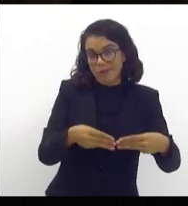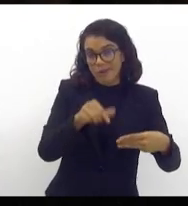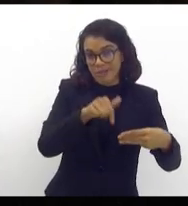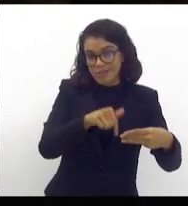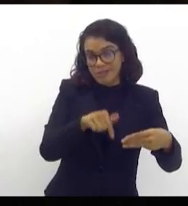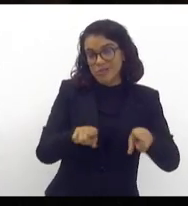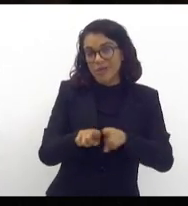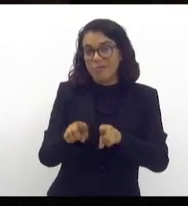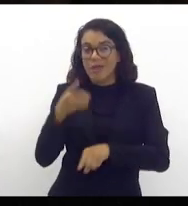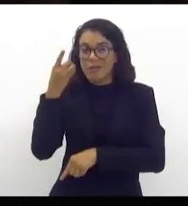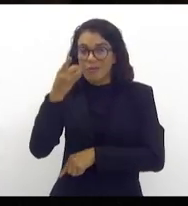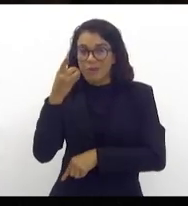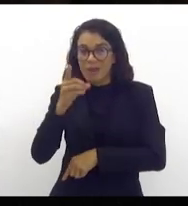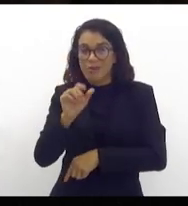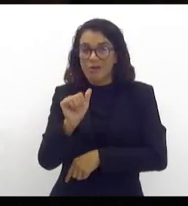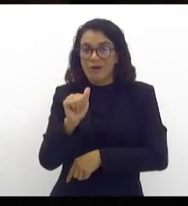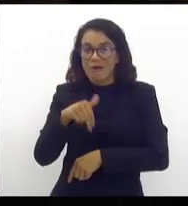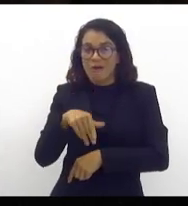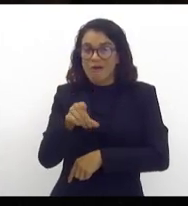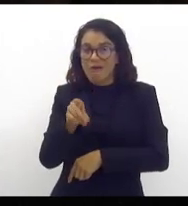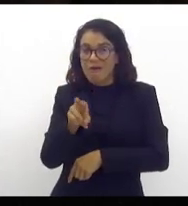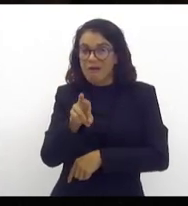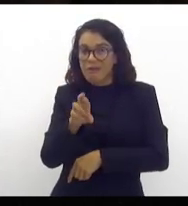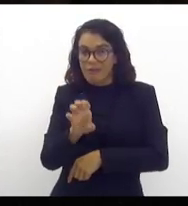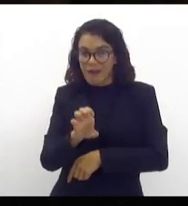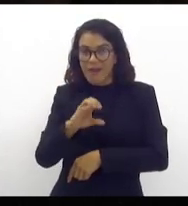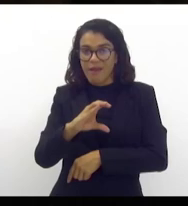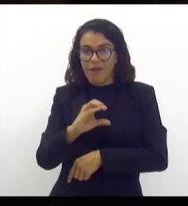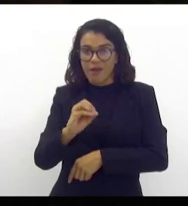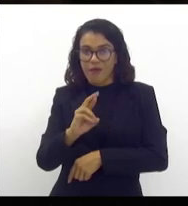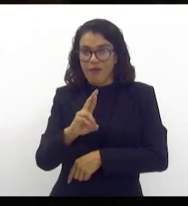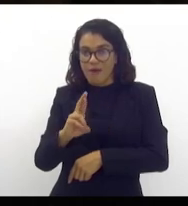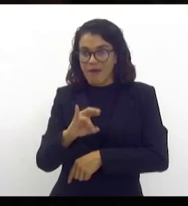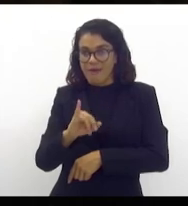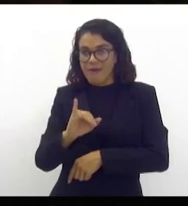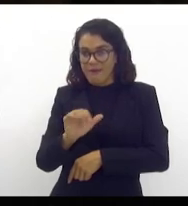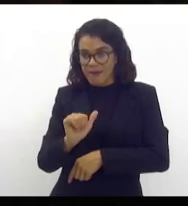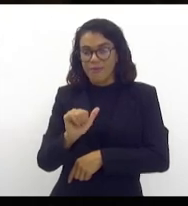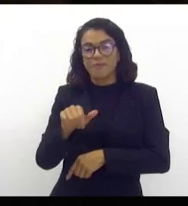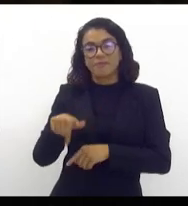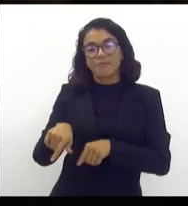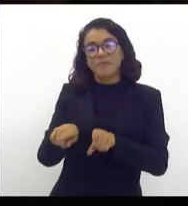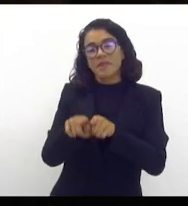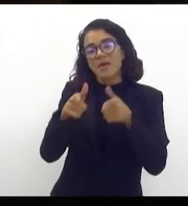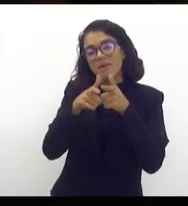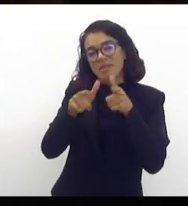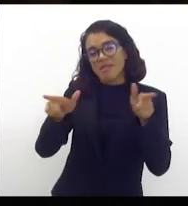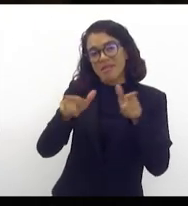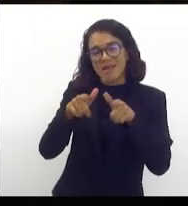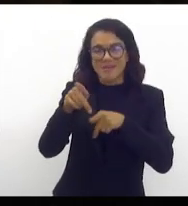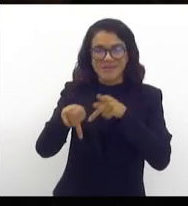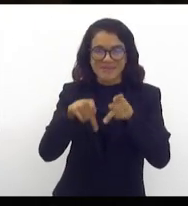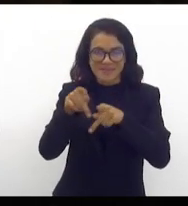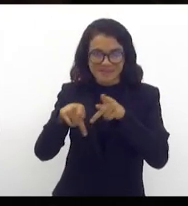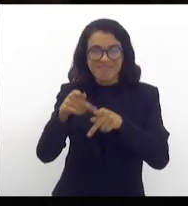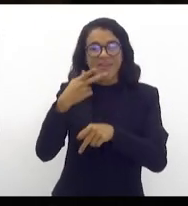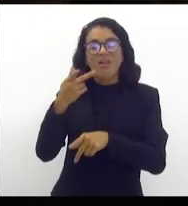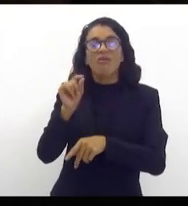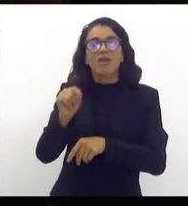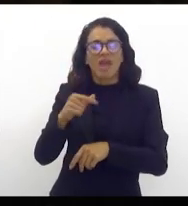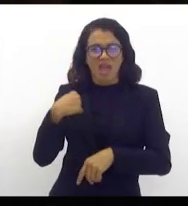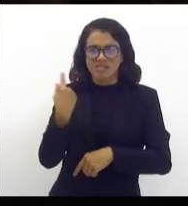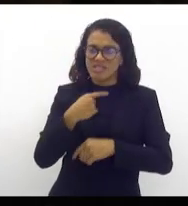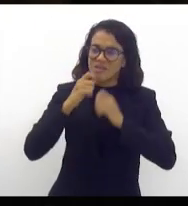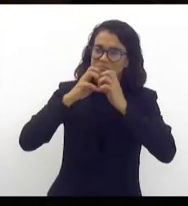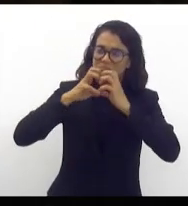André Correia, Comissão de Orçamento, como eu, e, na linguagem popular, botamos a